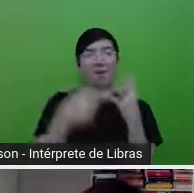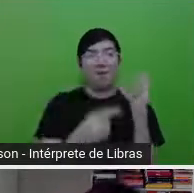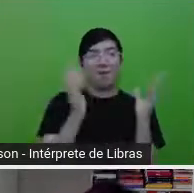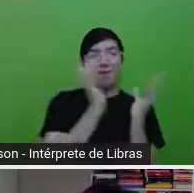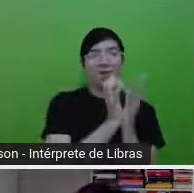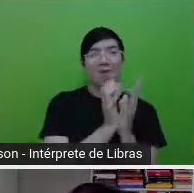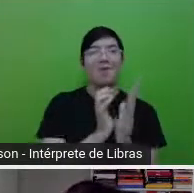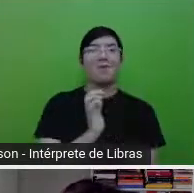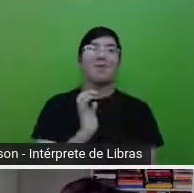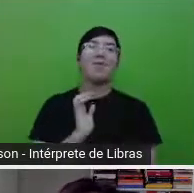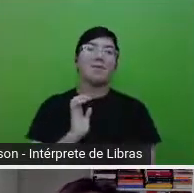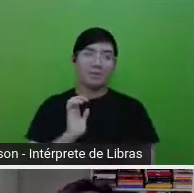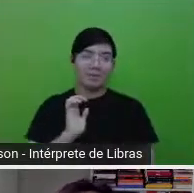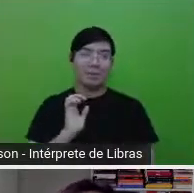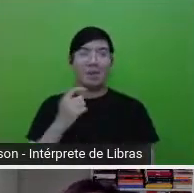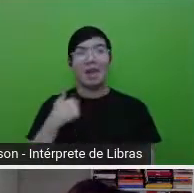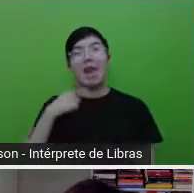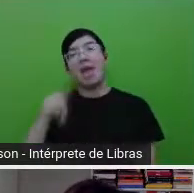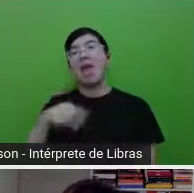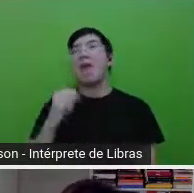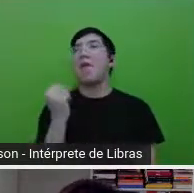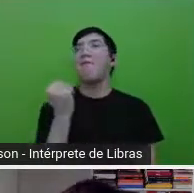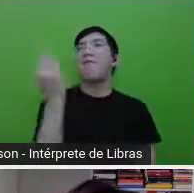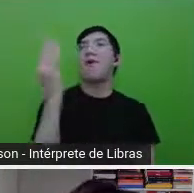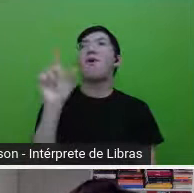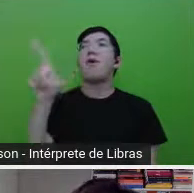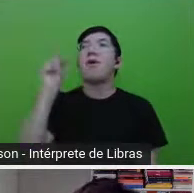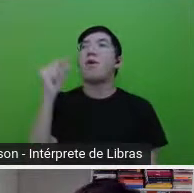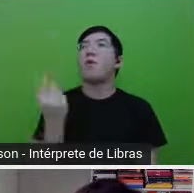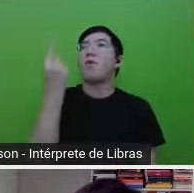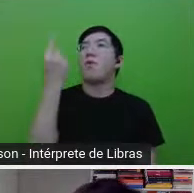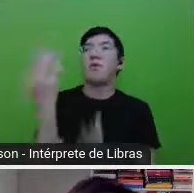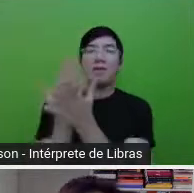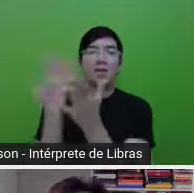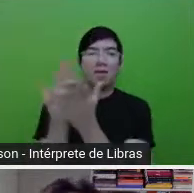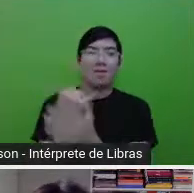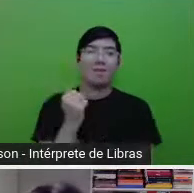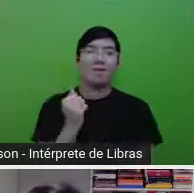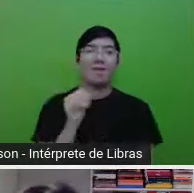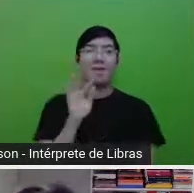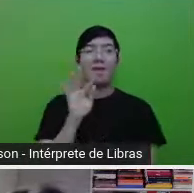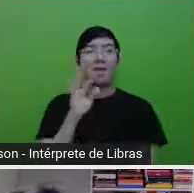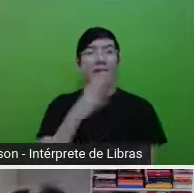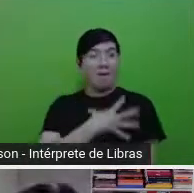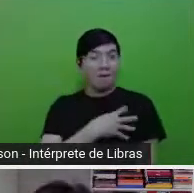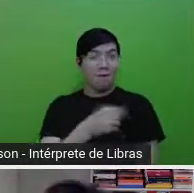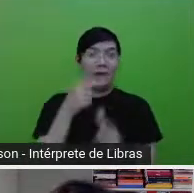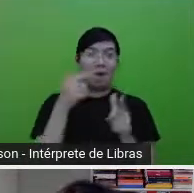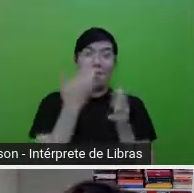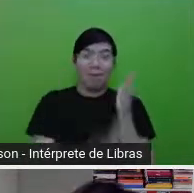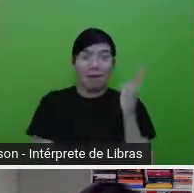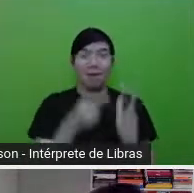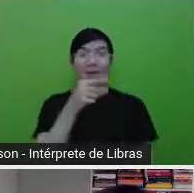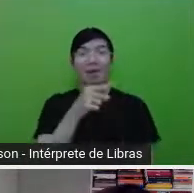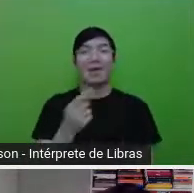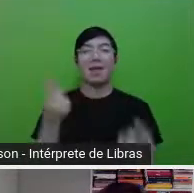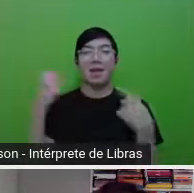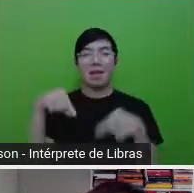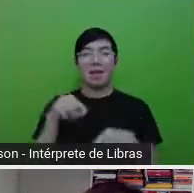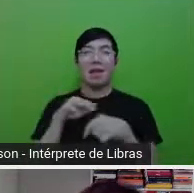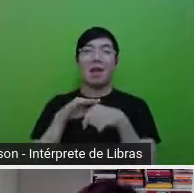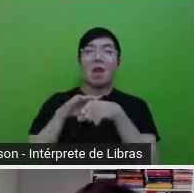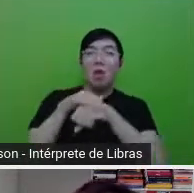únicos, é isso que eu quis dizer. A Filha Perdida e Uma Noite na Praia, que teoricamente é um livro infantil, mas não é tão